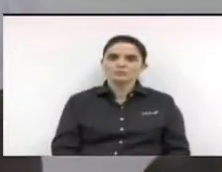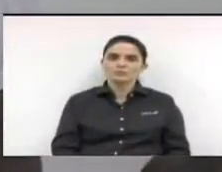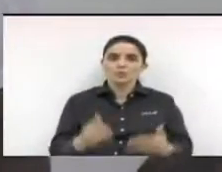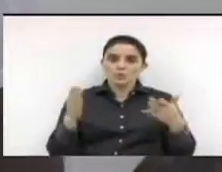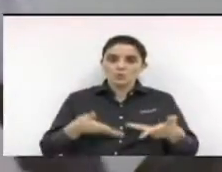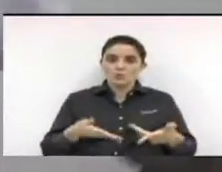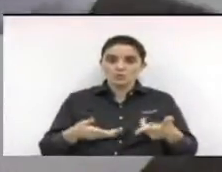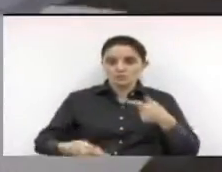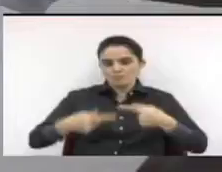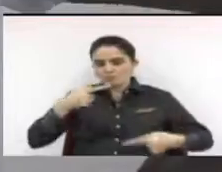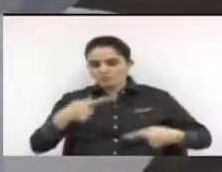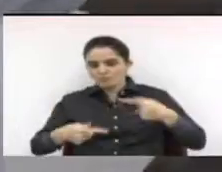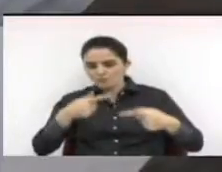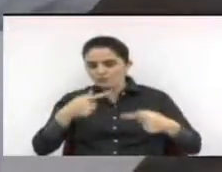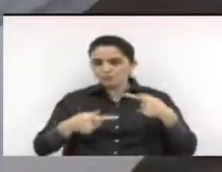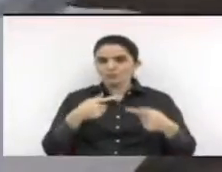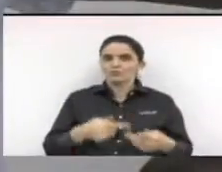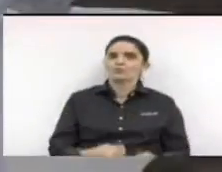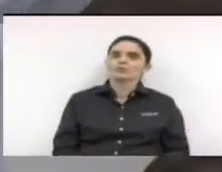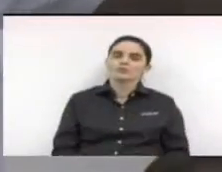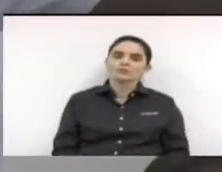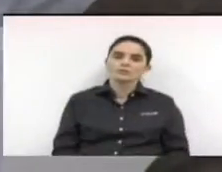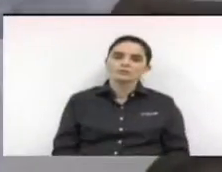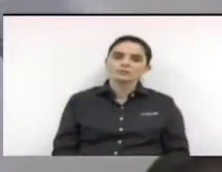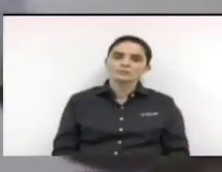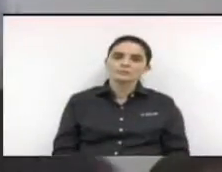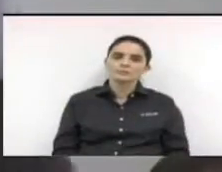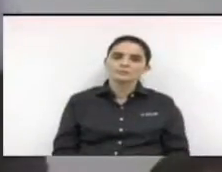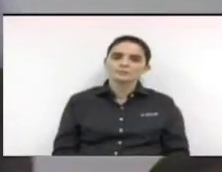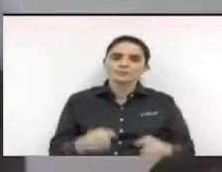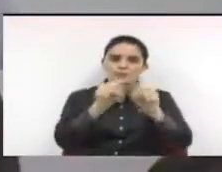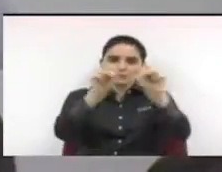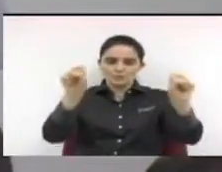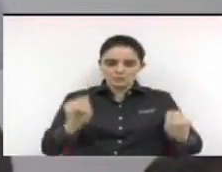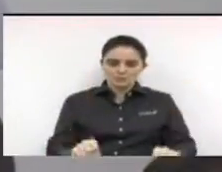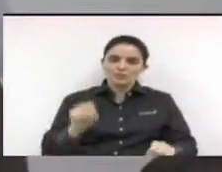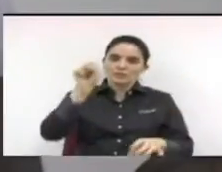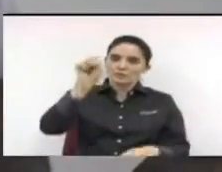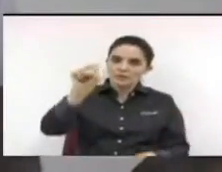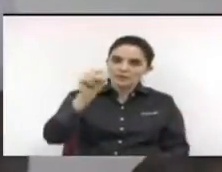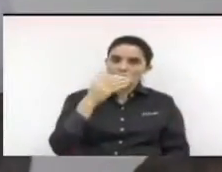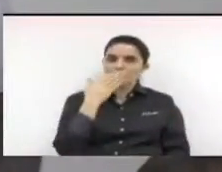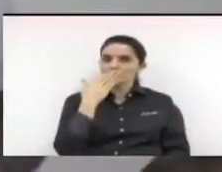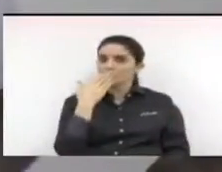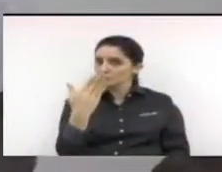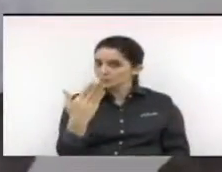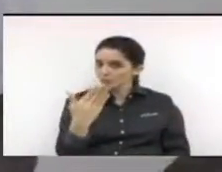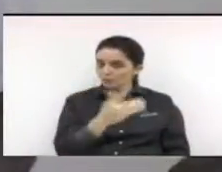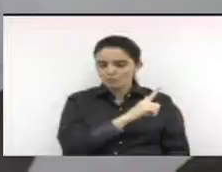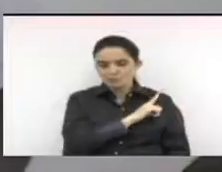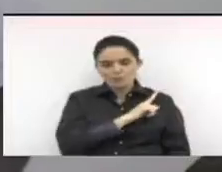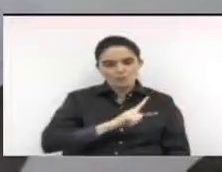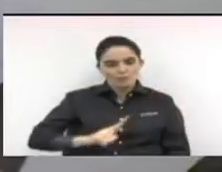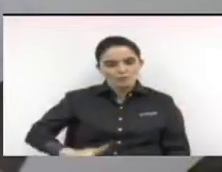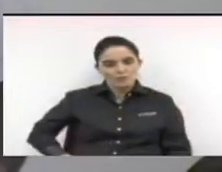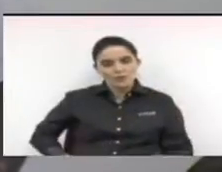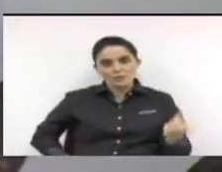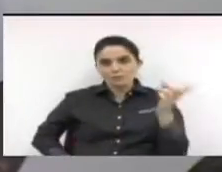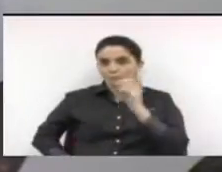essa questão que as pessoas já estão aqui reivindicando realmente que o governo não tire